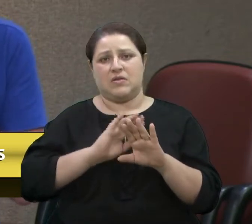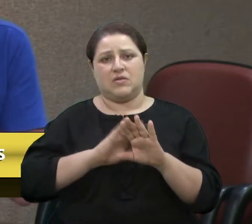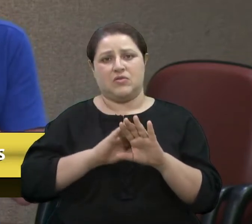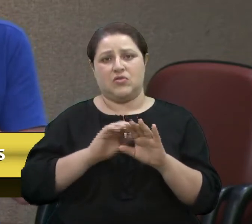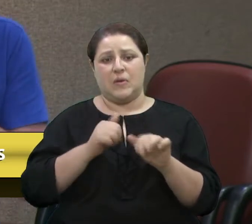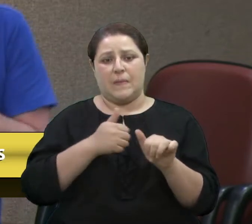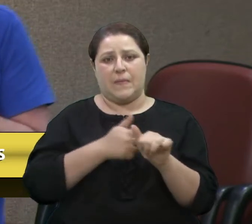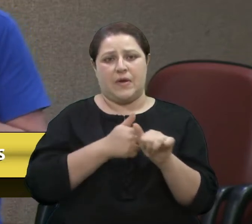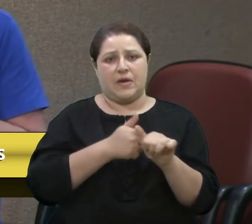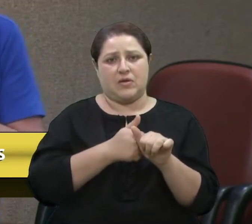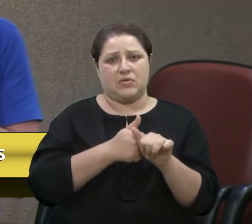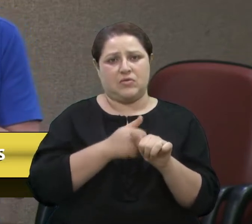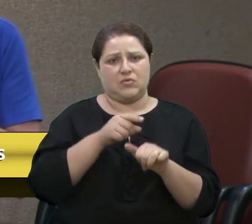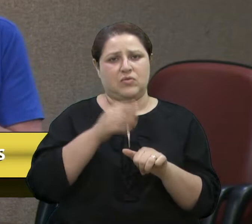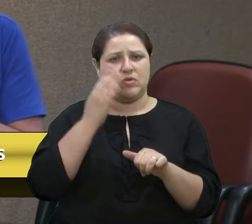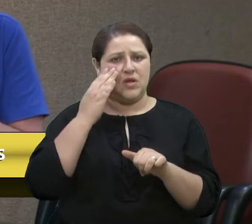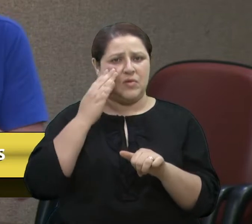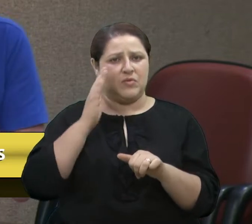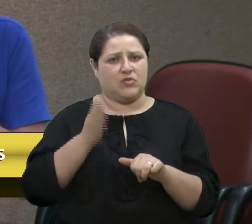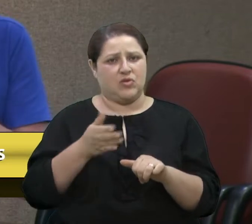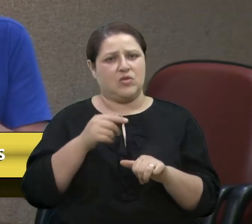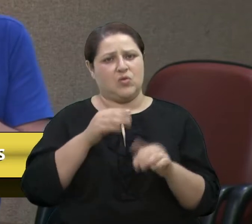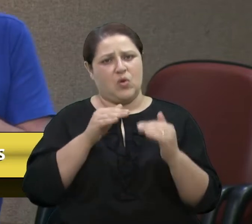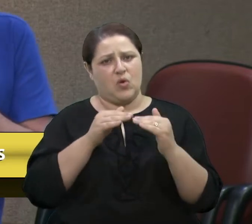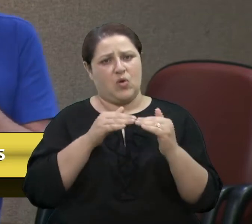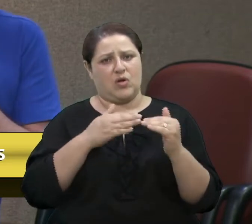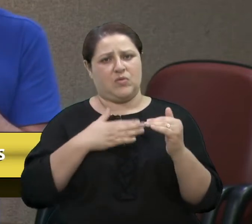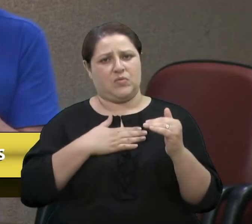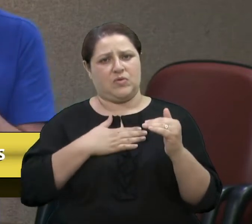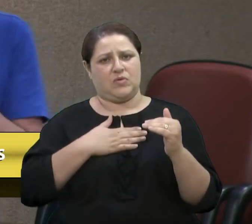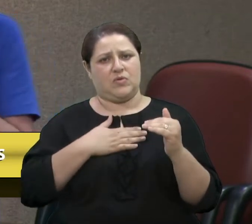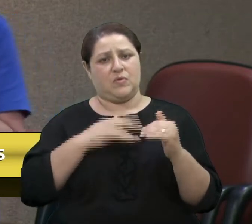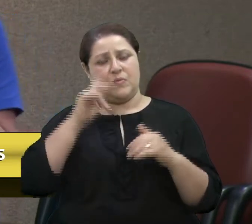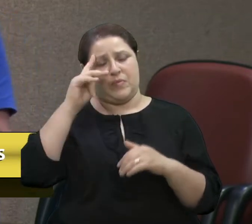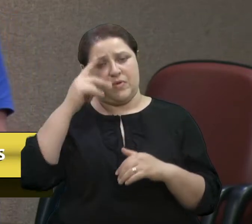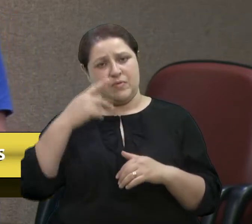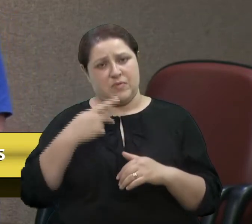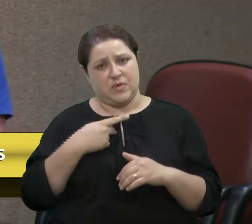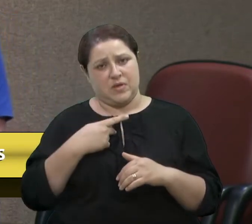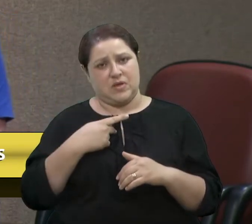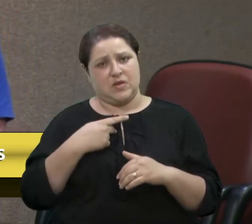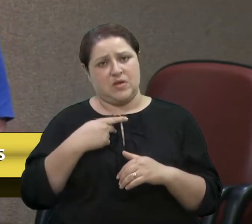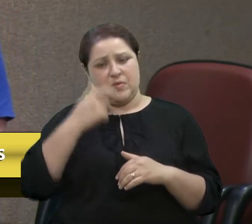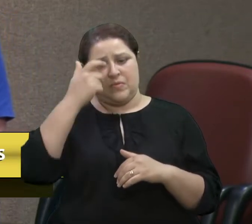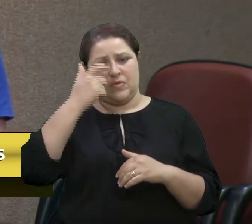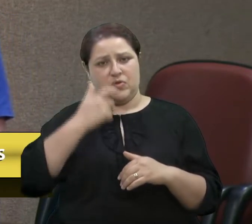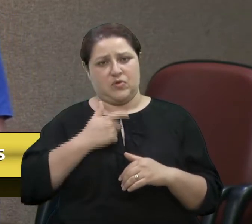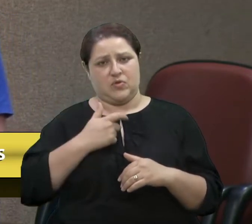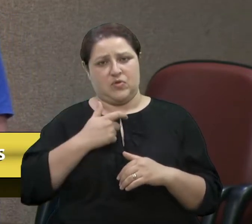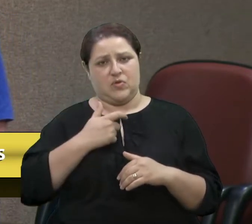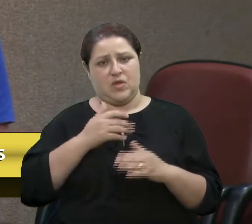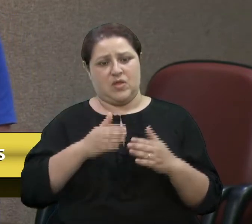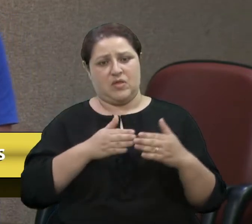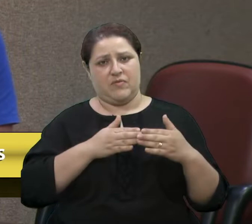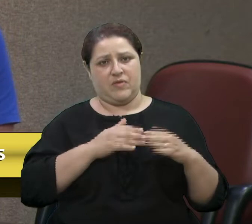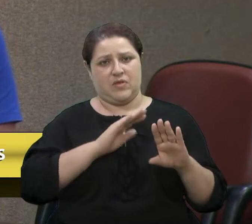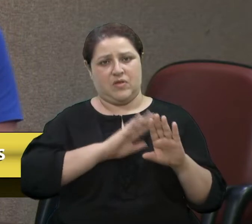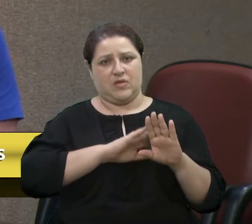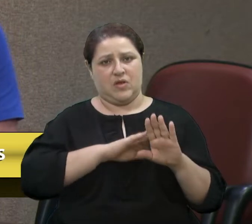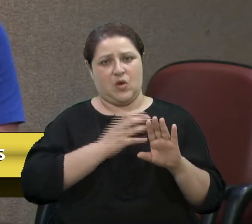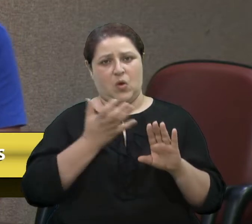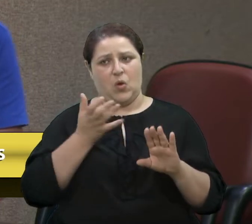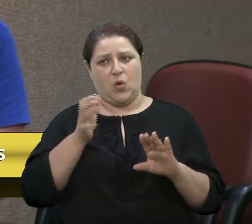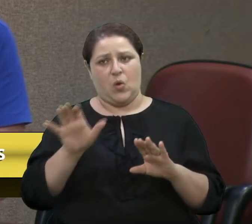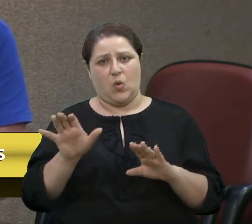próxima. O senhor sabe disso. O senhor concorda comigo. Então, para mim, como alguém que defende uma ideologia contra a esquerda,